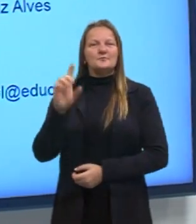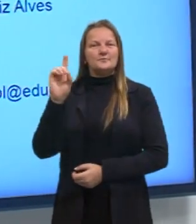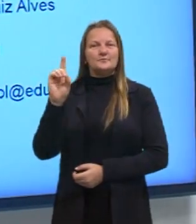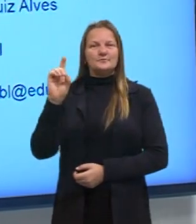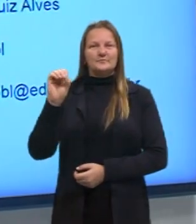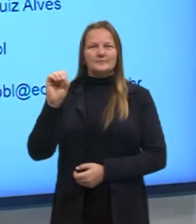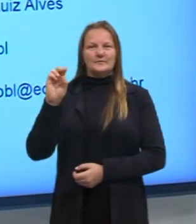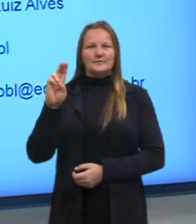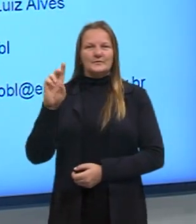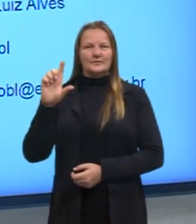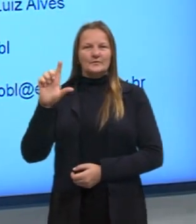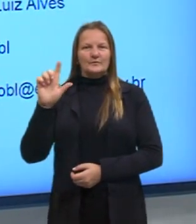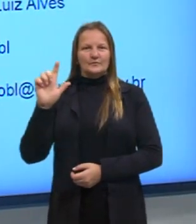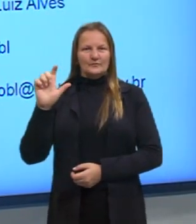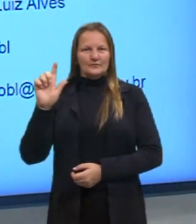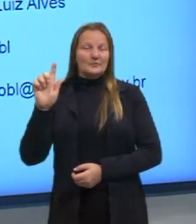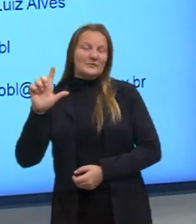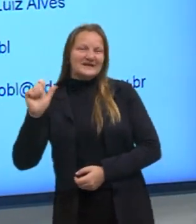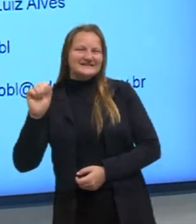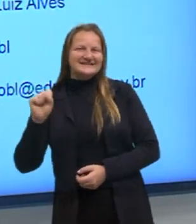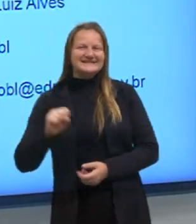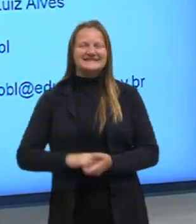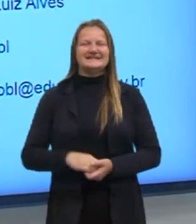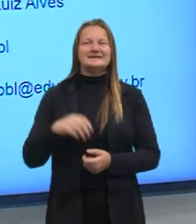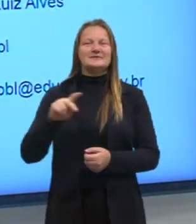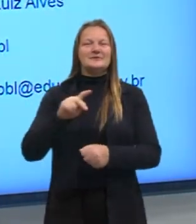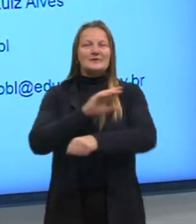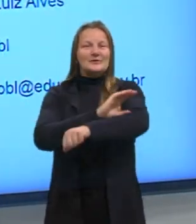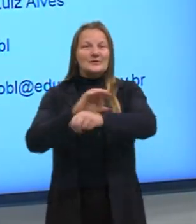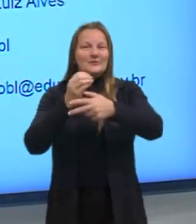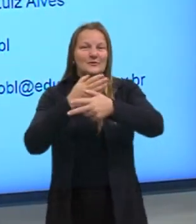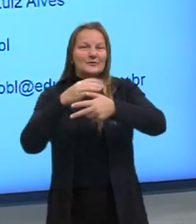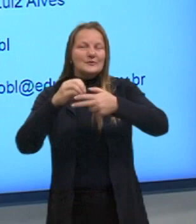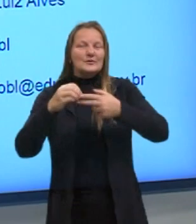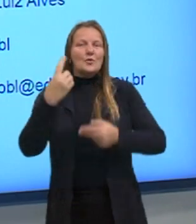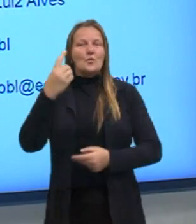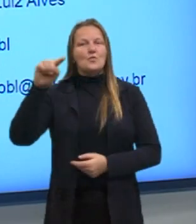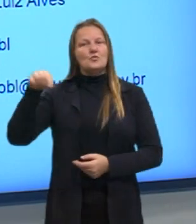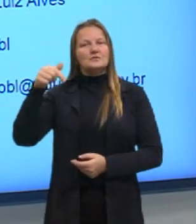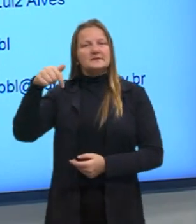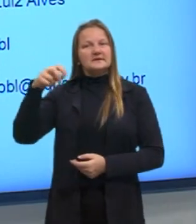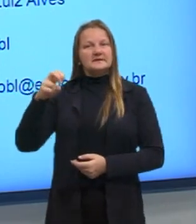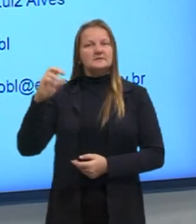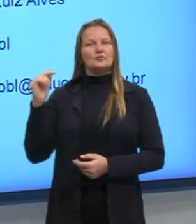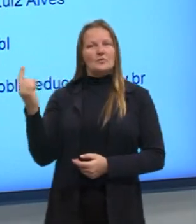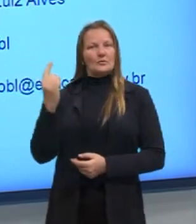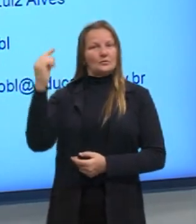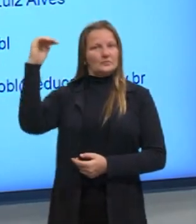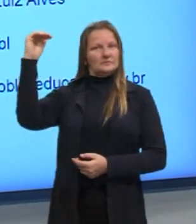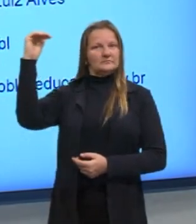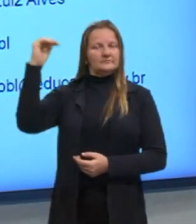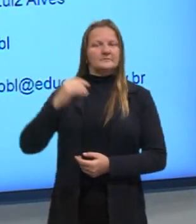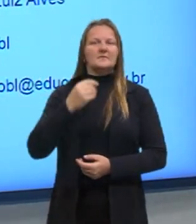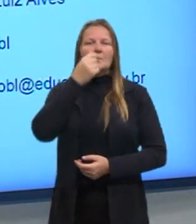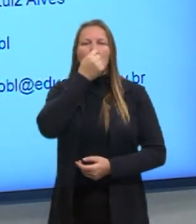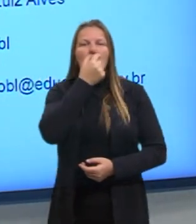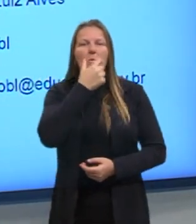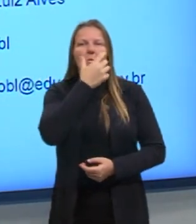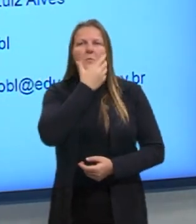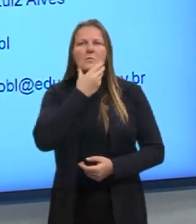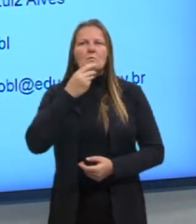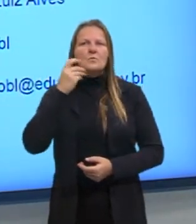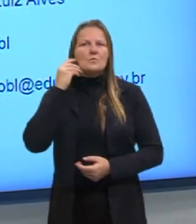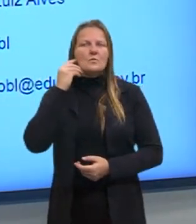Geografia do nosso curso. Eu sou um homem de 1,75m, tenho barba curta, cabelo também